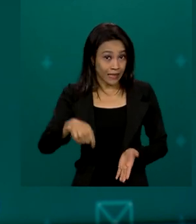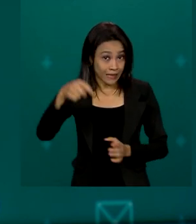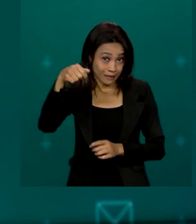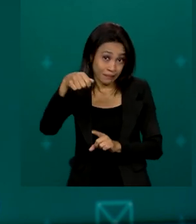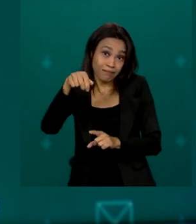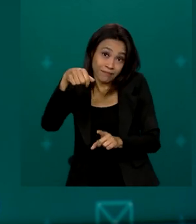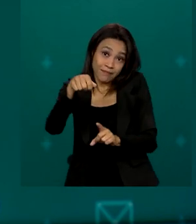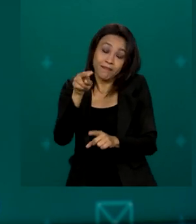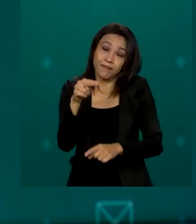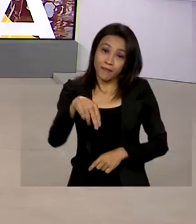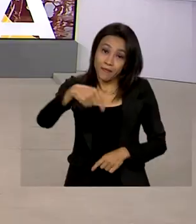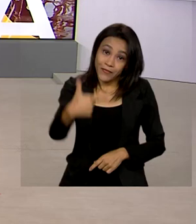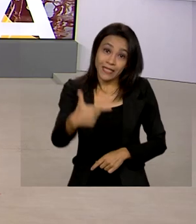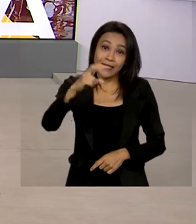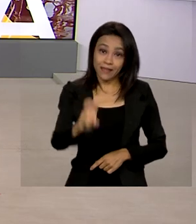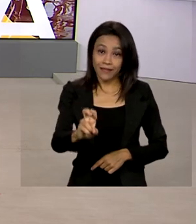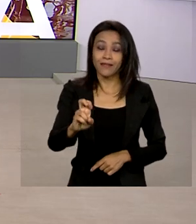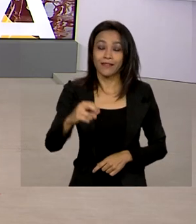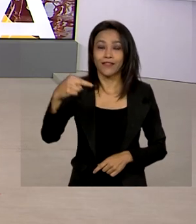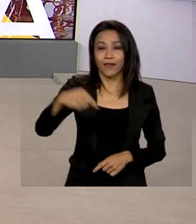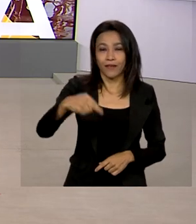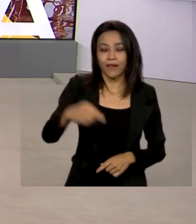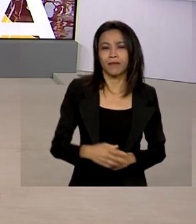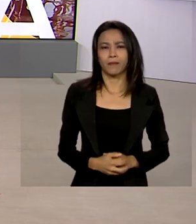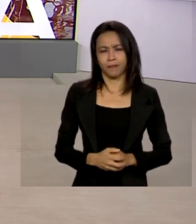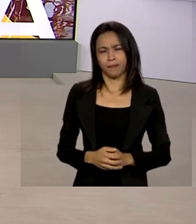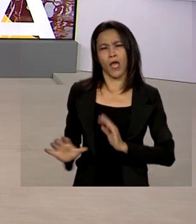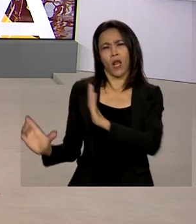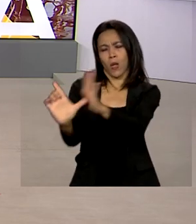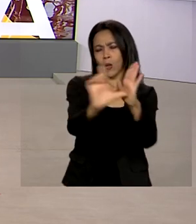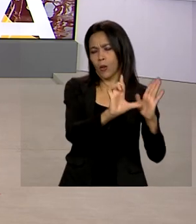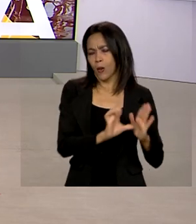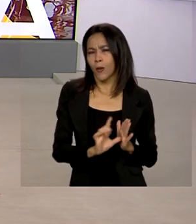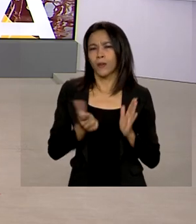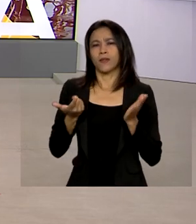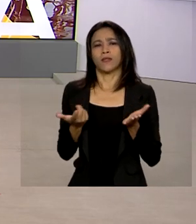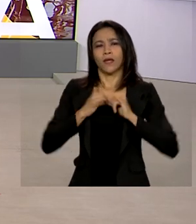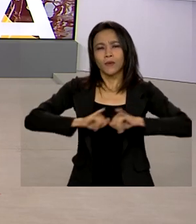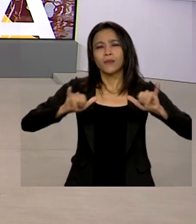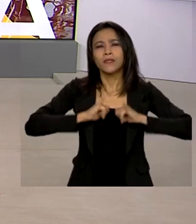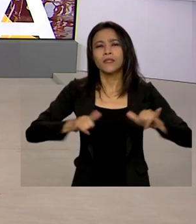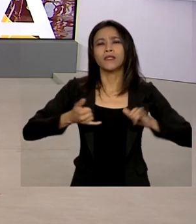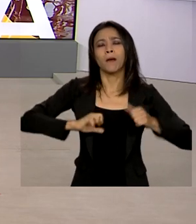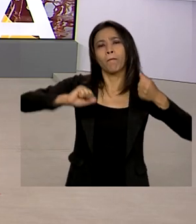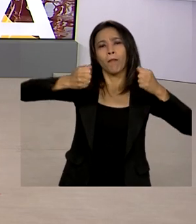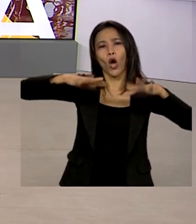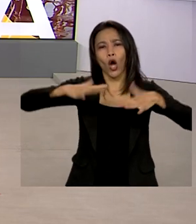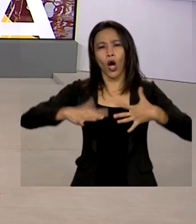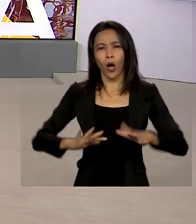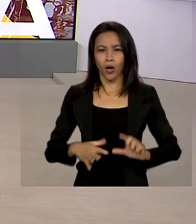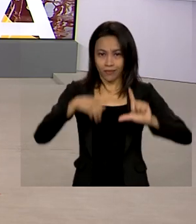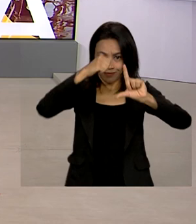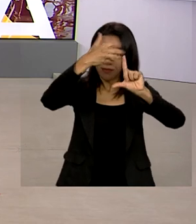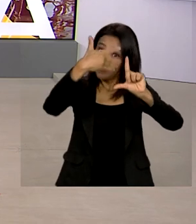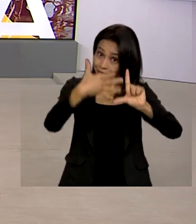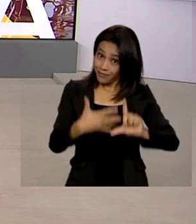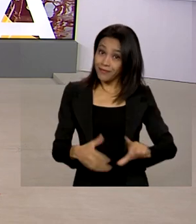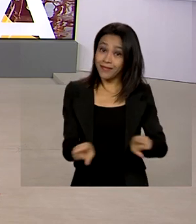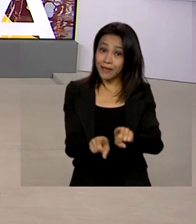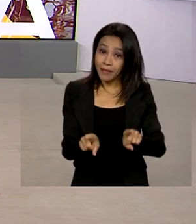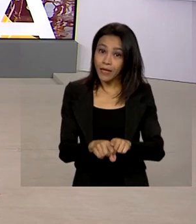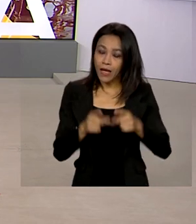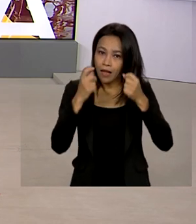25 de novembro. Sites e lojas anunciam super descontos e por isso que os órgãos de defesa do consumidor